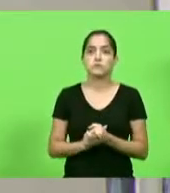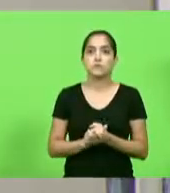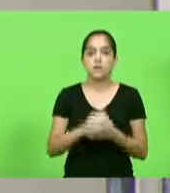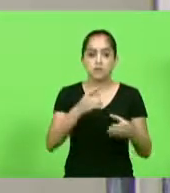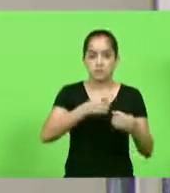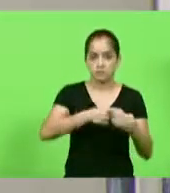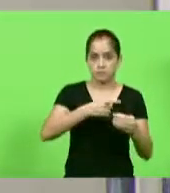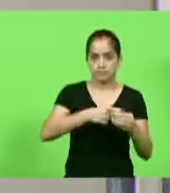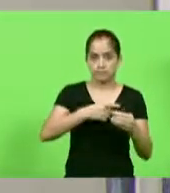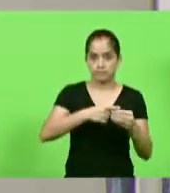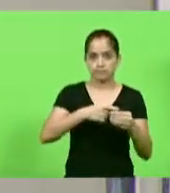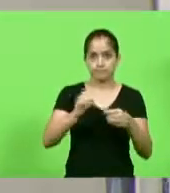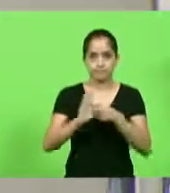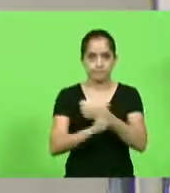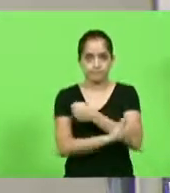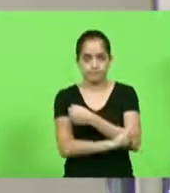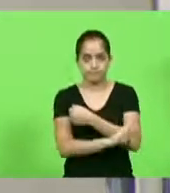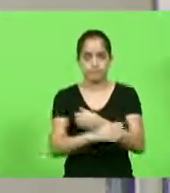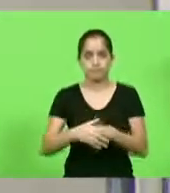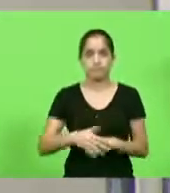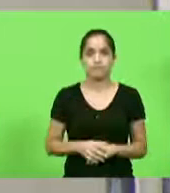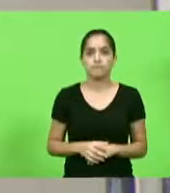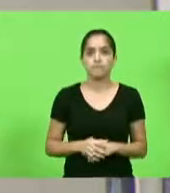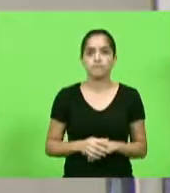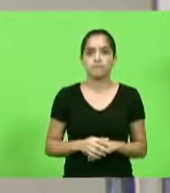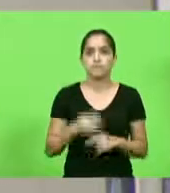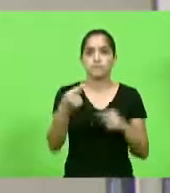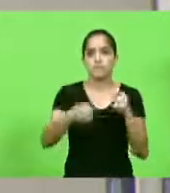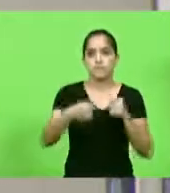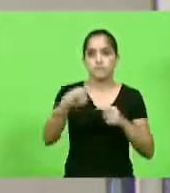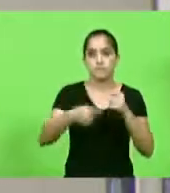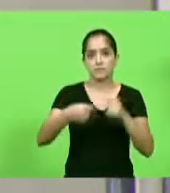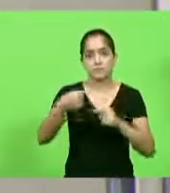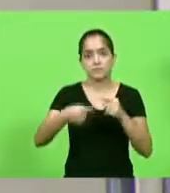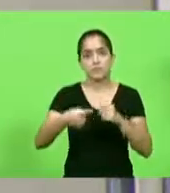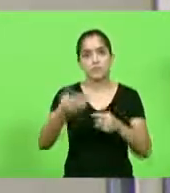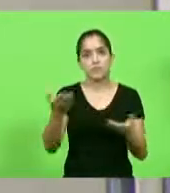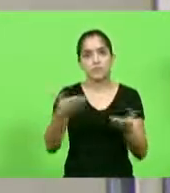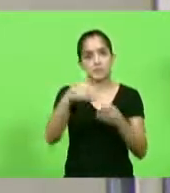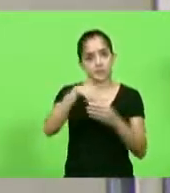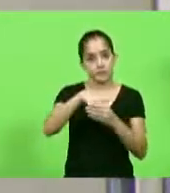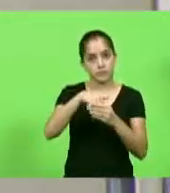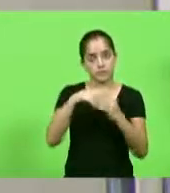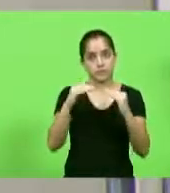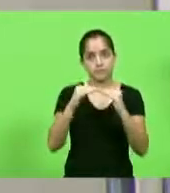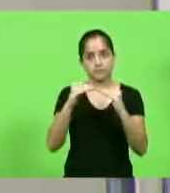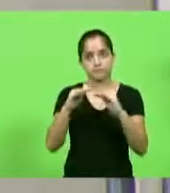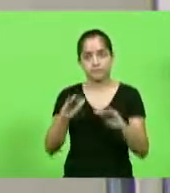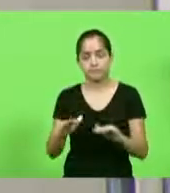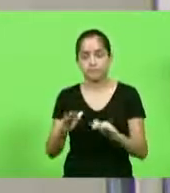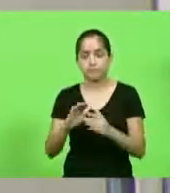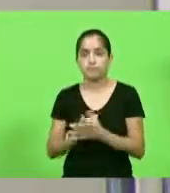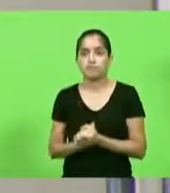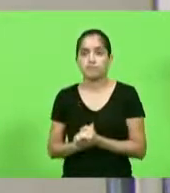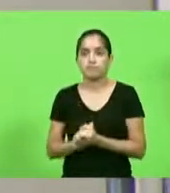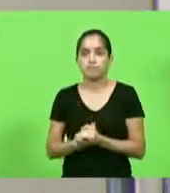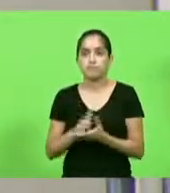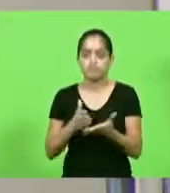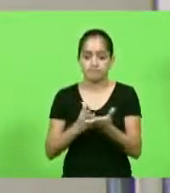no município de Viguaçu. Em discussão, não havendo quem queira discutir, em votação, deputados que aprovam permanência como se encontra,